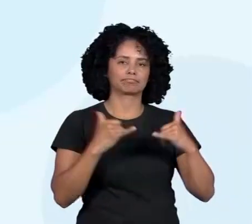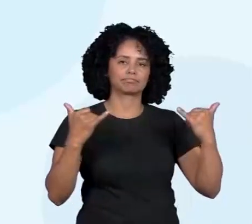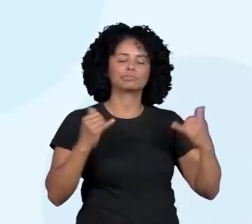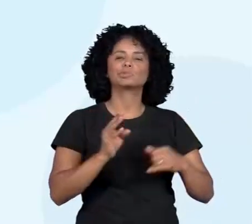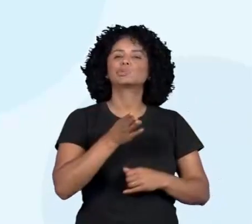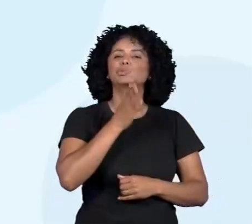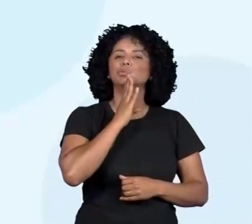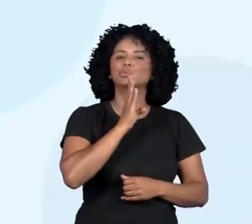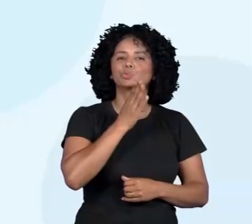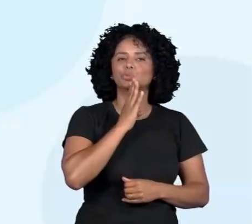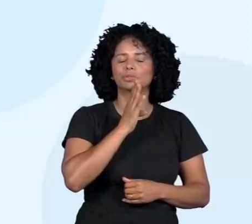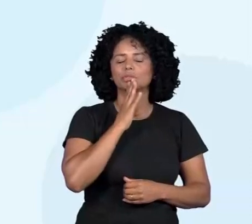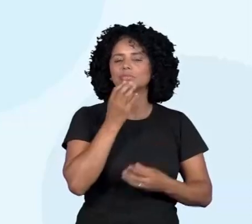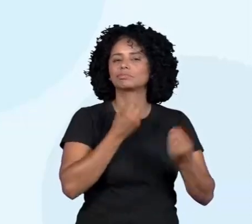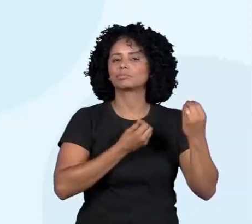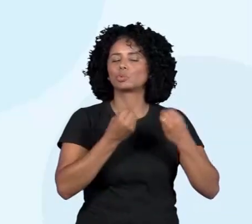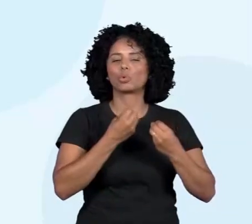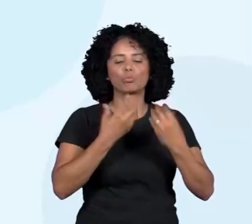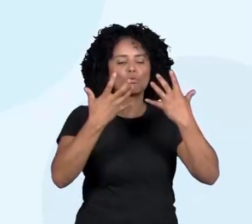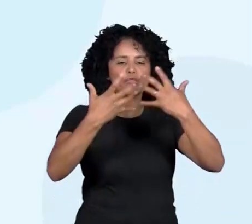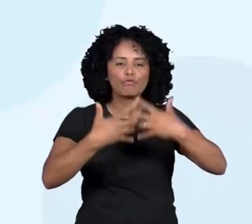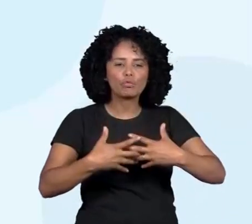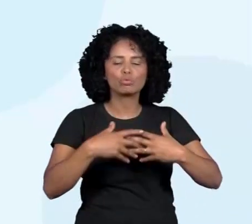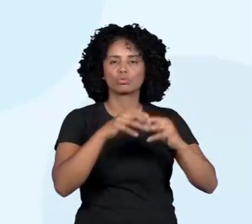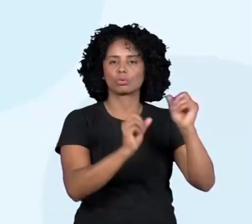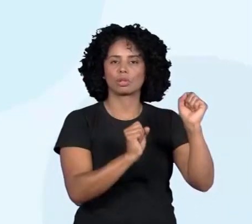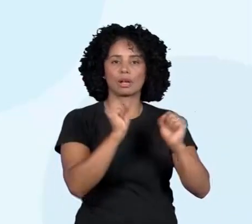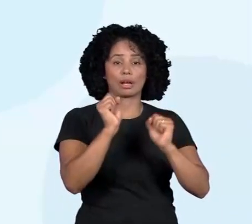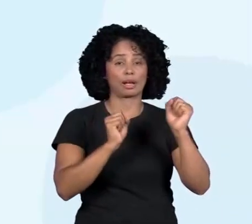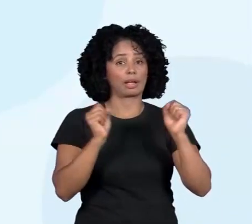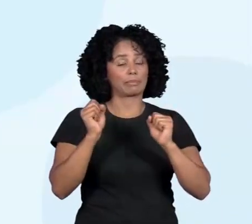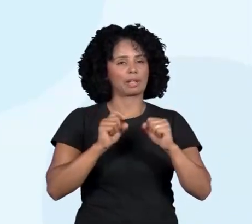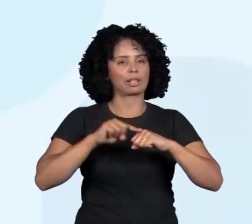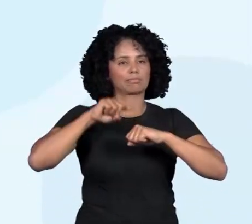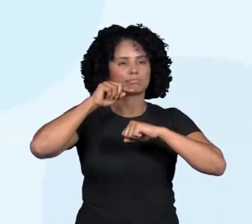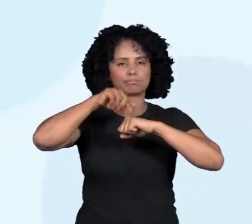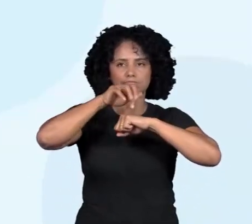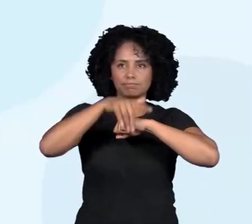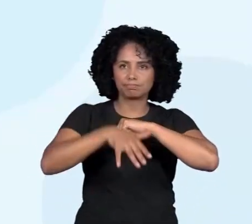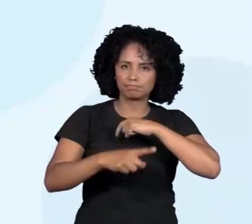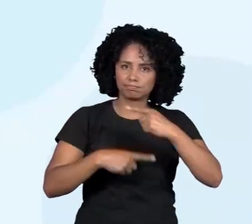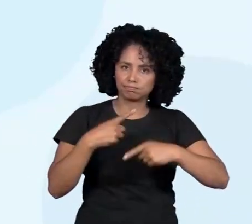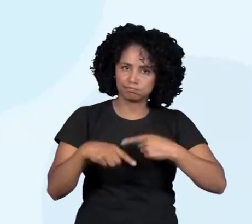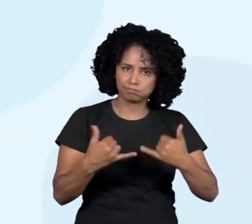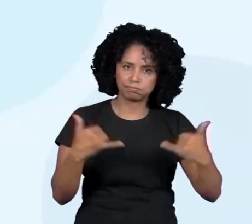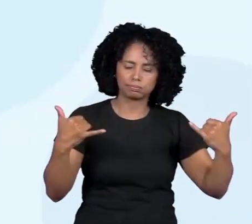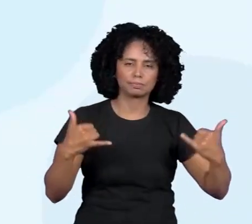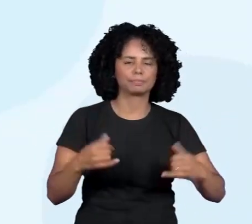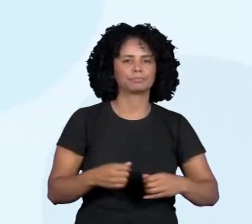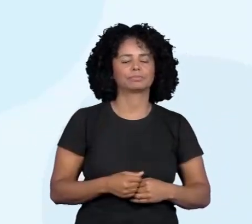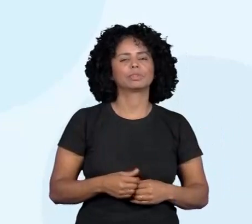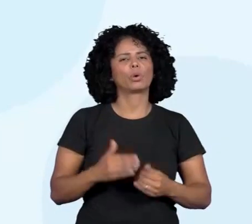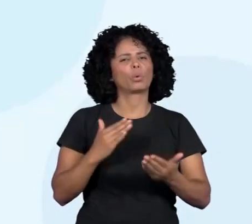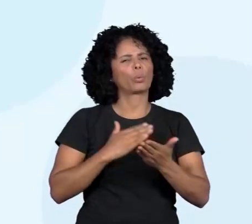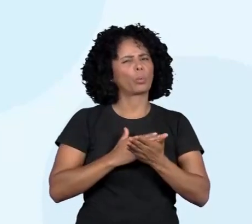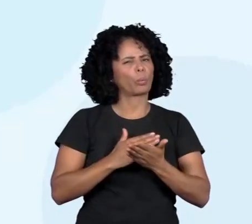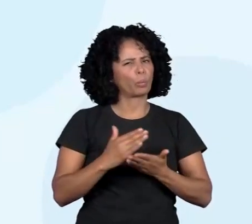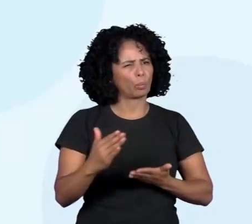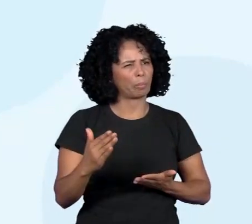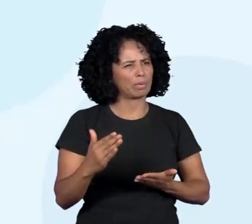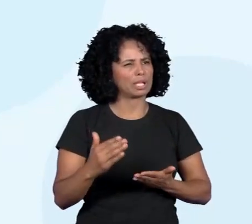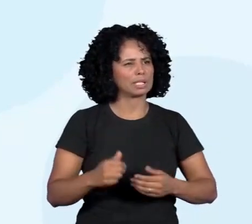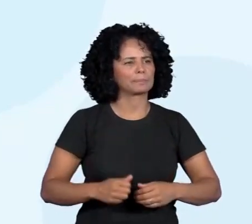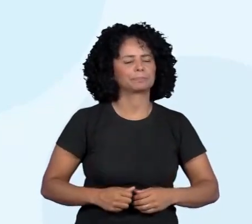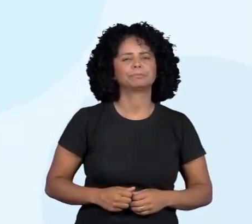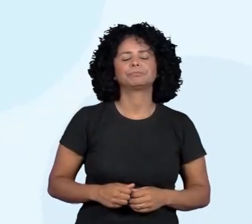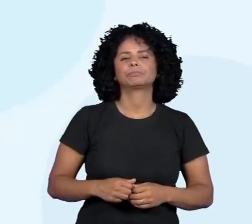funcionamento de uma usina hidrelétrica. Então, como conversa inicial, vocês